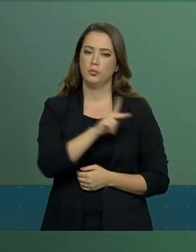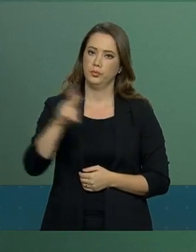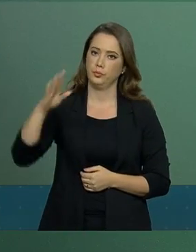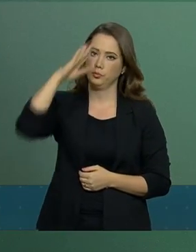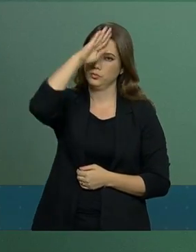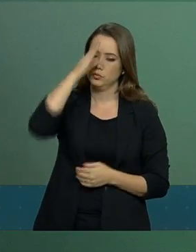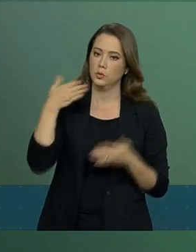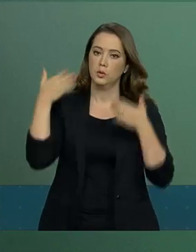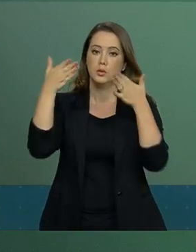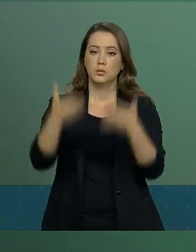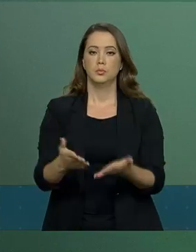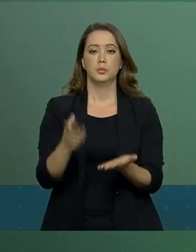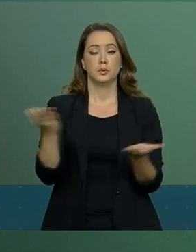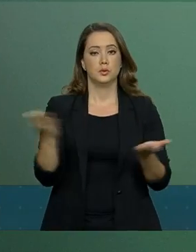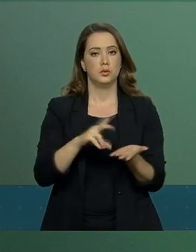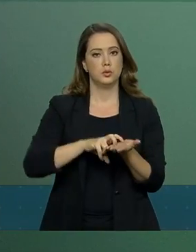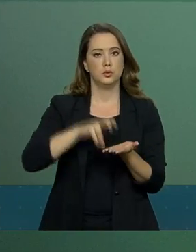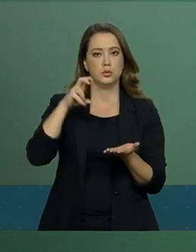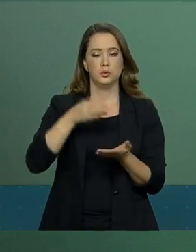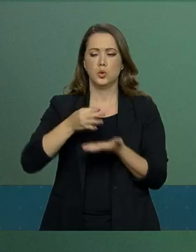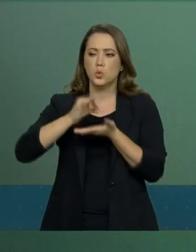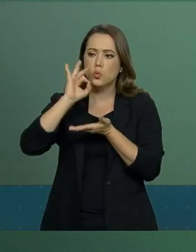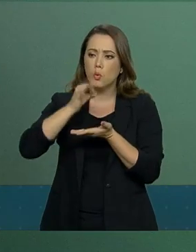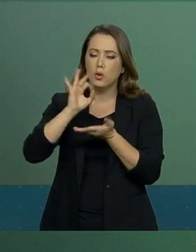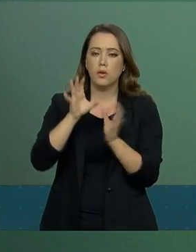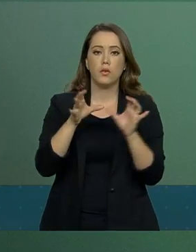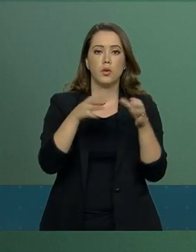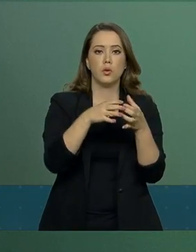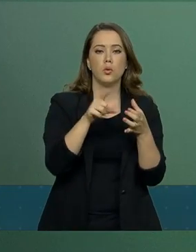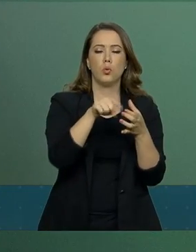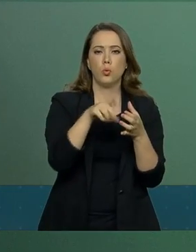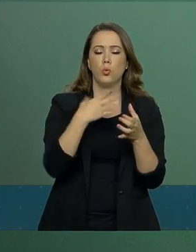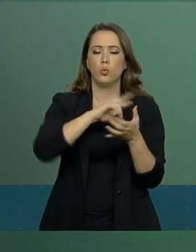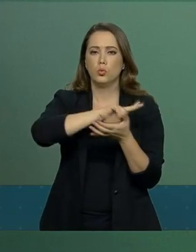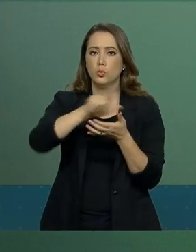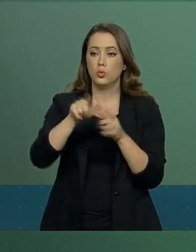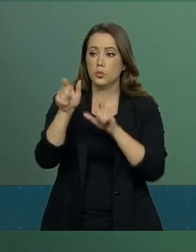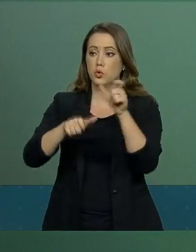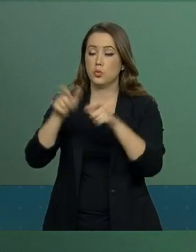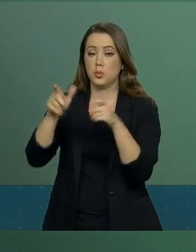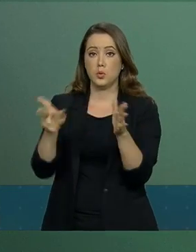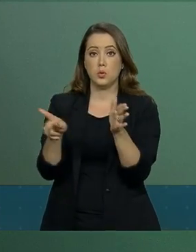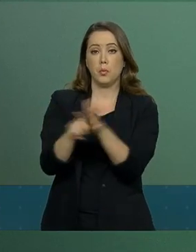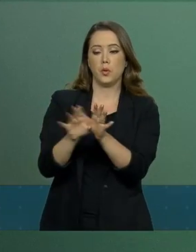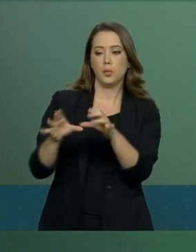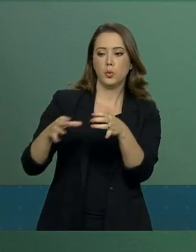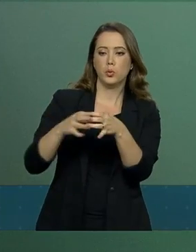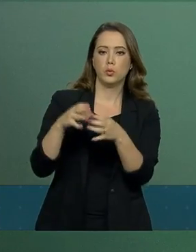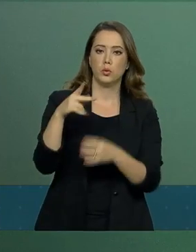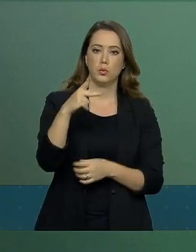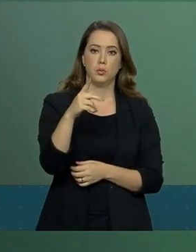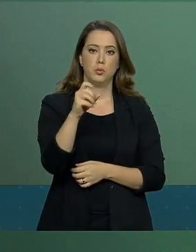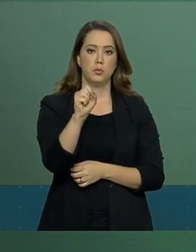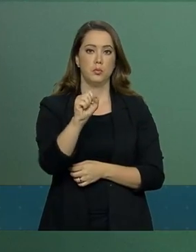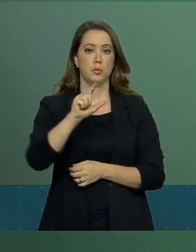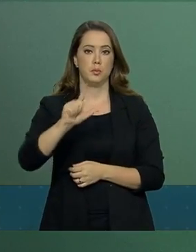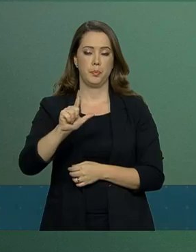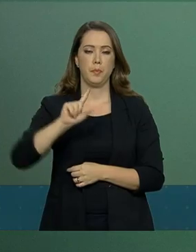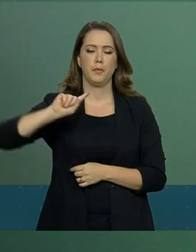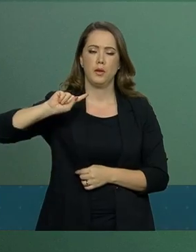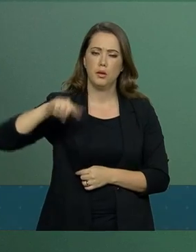participou hoje de manhã de um café com parlamentares do seu partido, o PSL, e recebeu